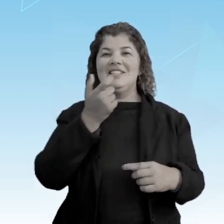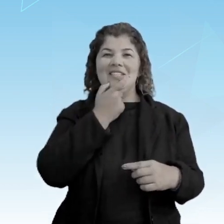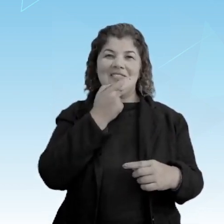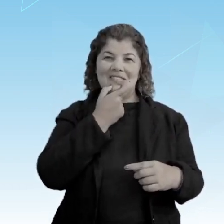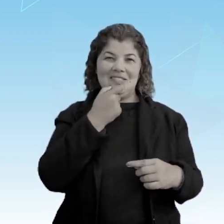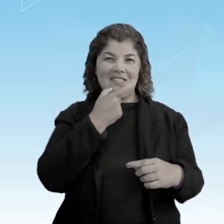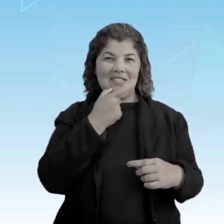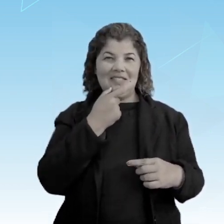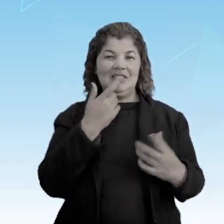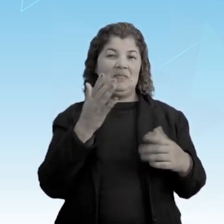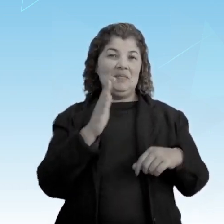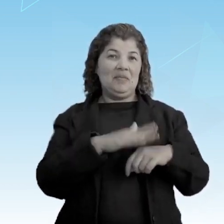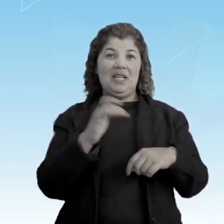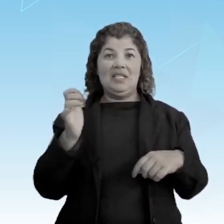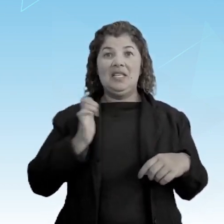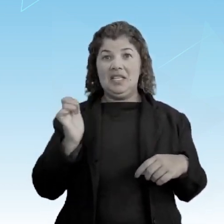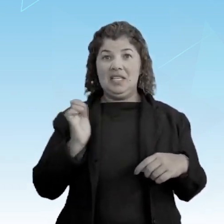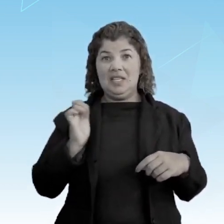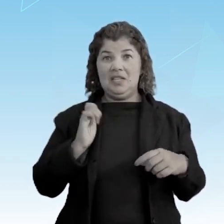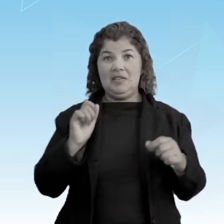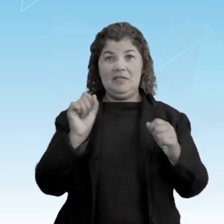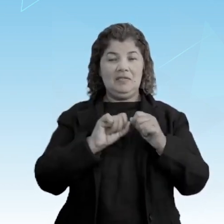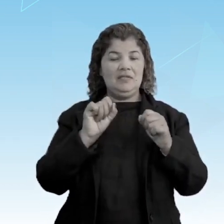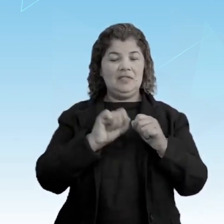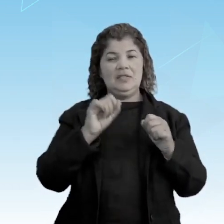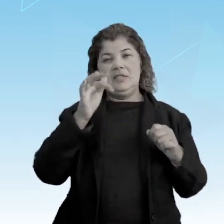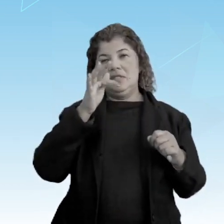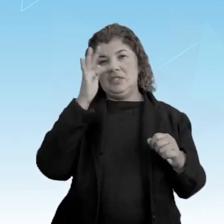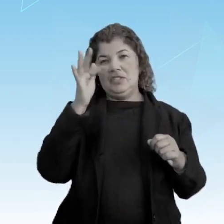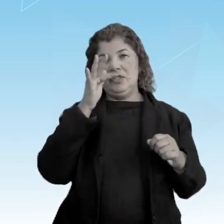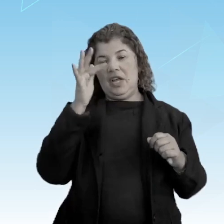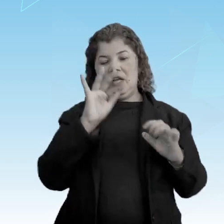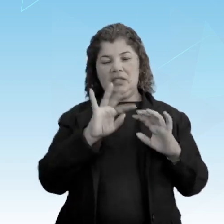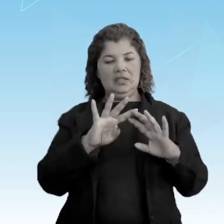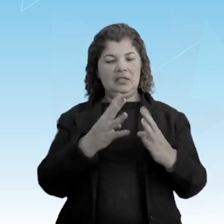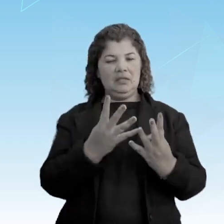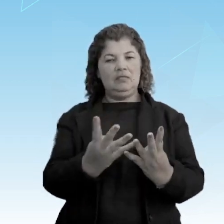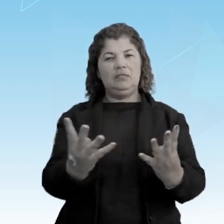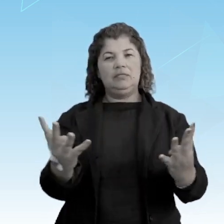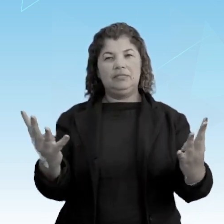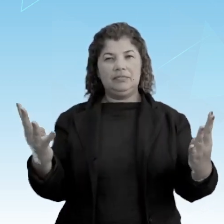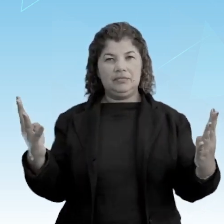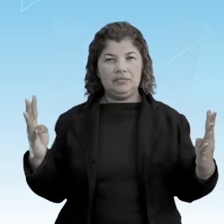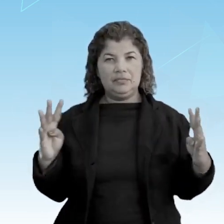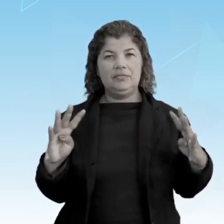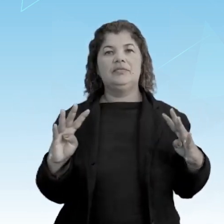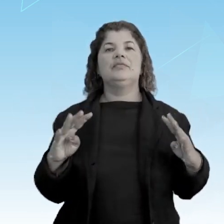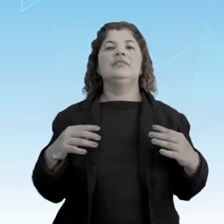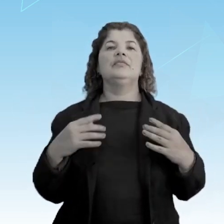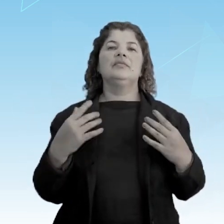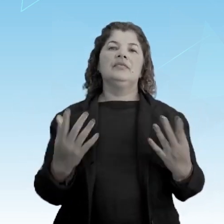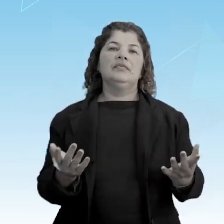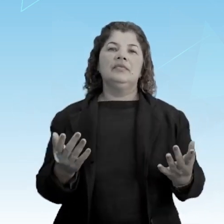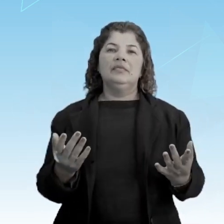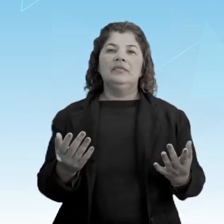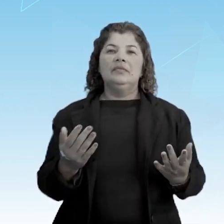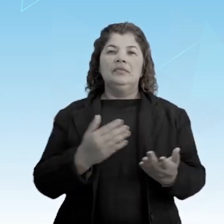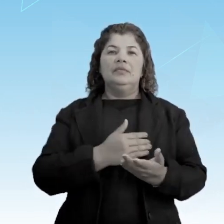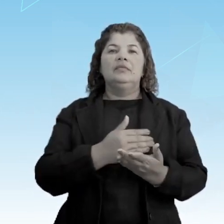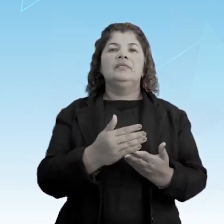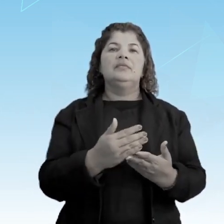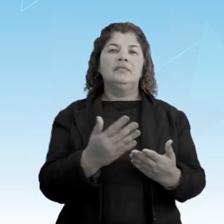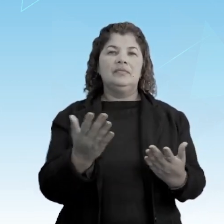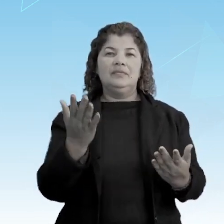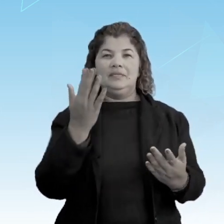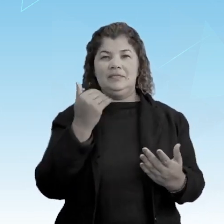Os mais ricos fizeram o que? Jardins ao redor de suas casas e passaram a comer com